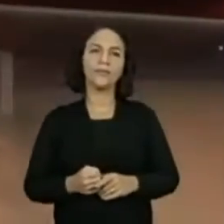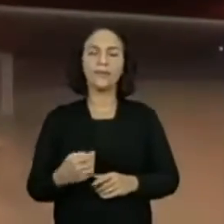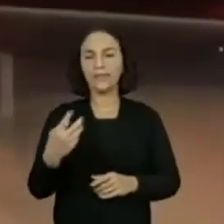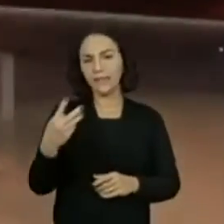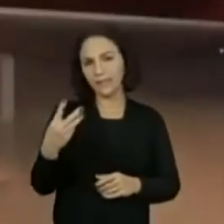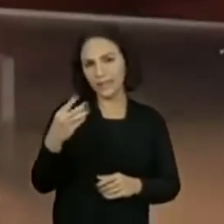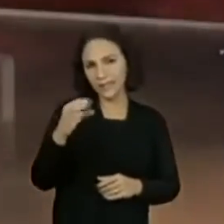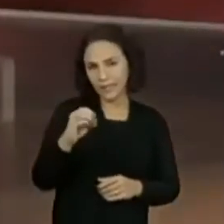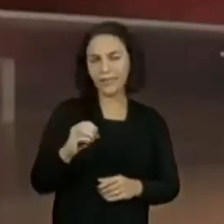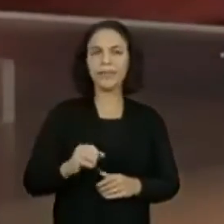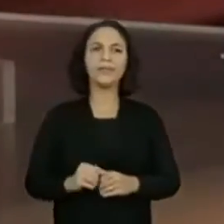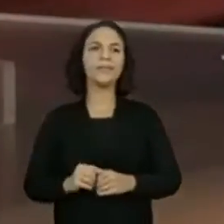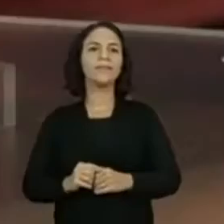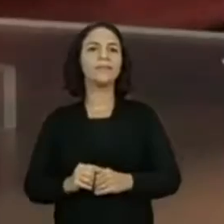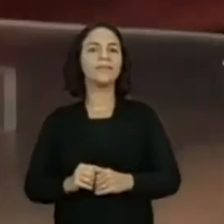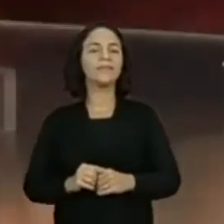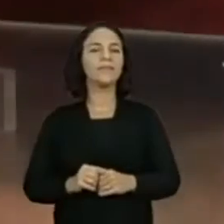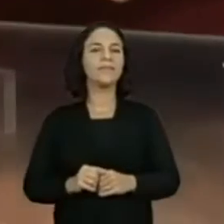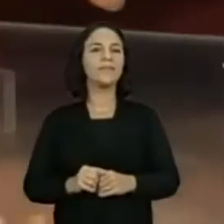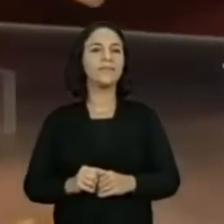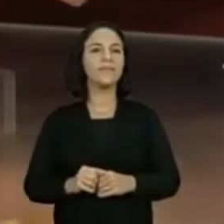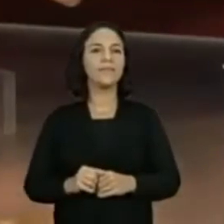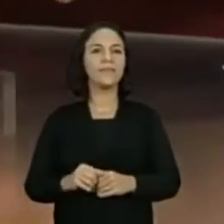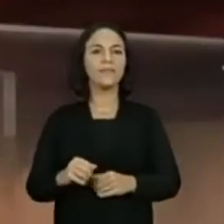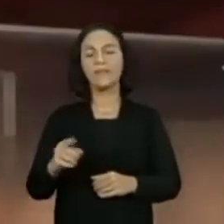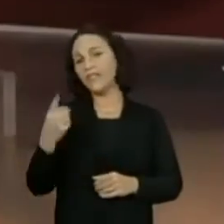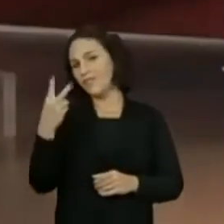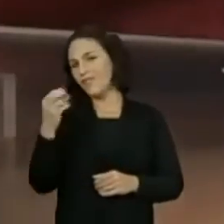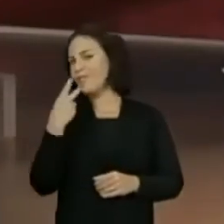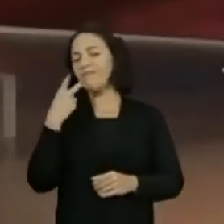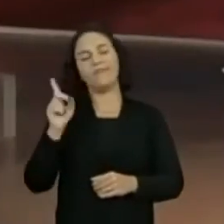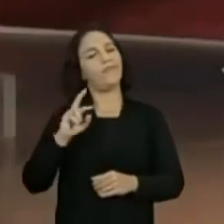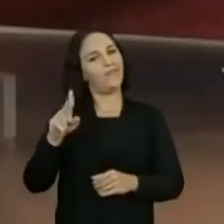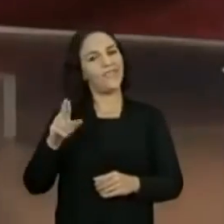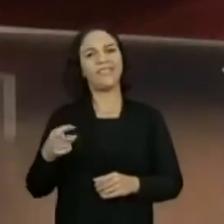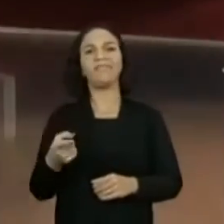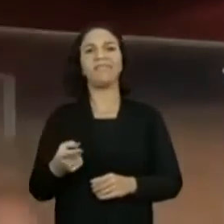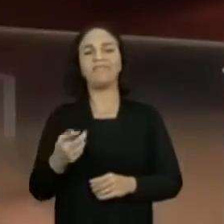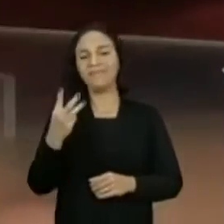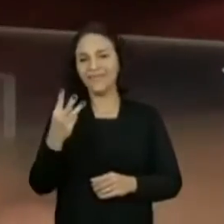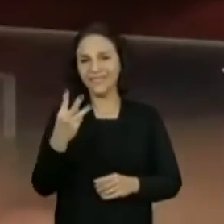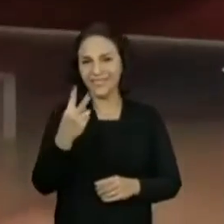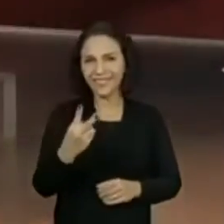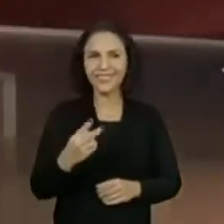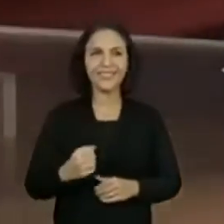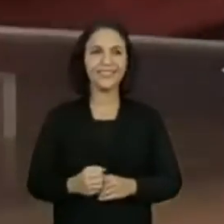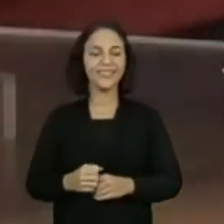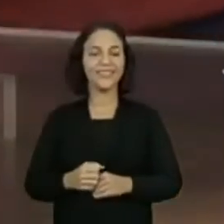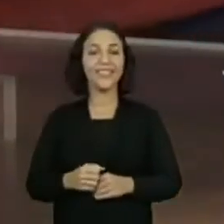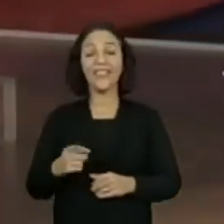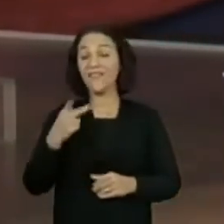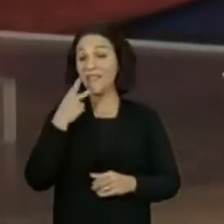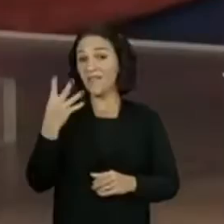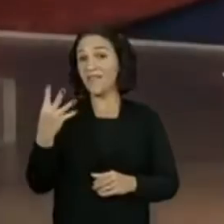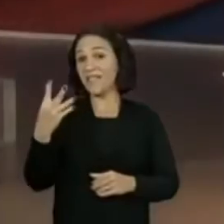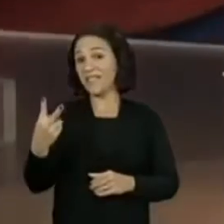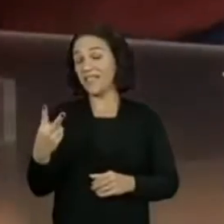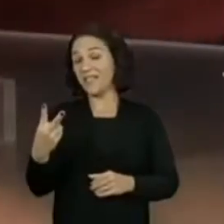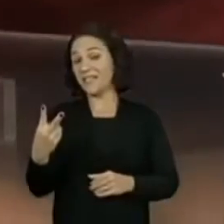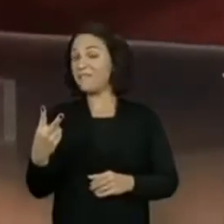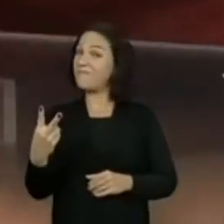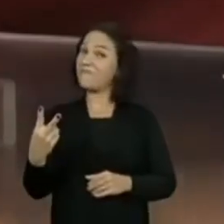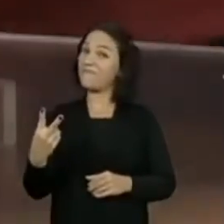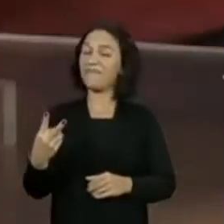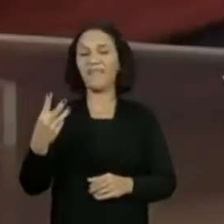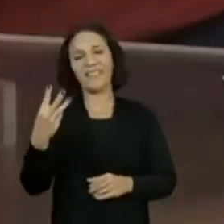30. Olha, eu lembro que alguém falou 28 também, não foi? 32. Chutaram já 42 aí. 34,